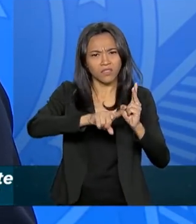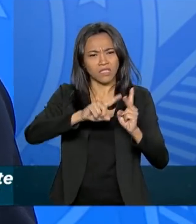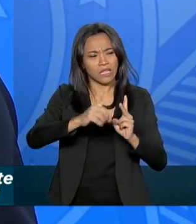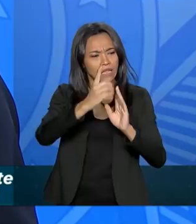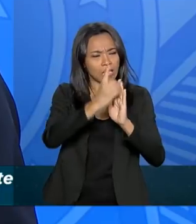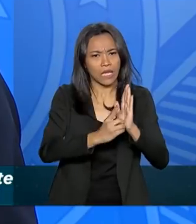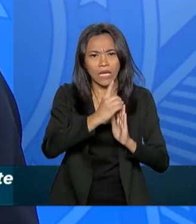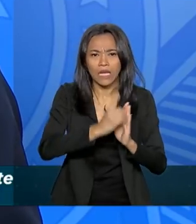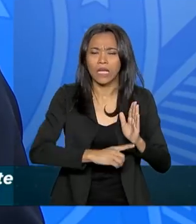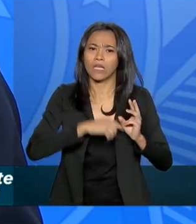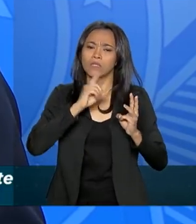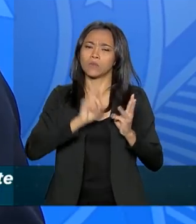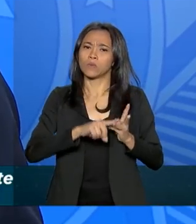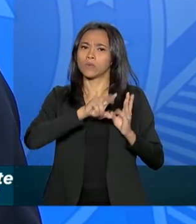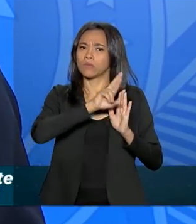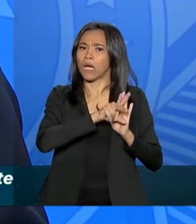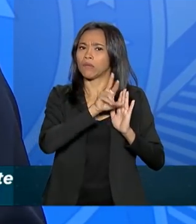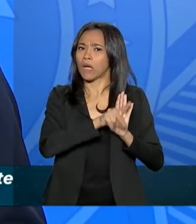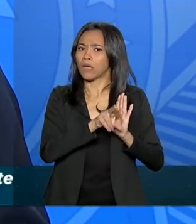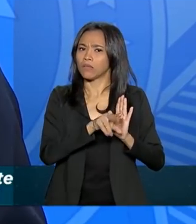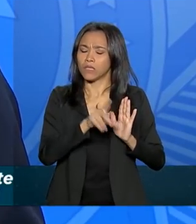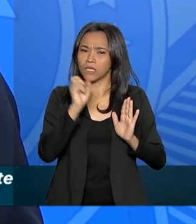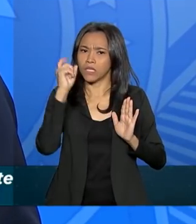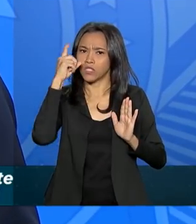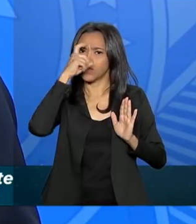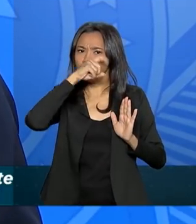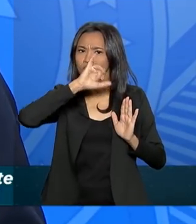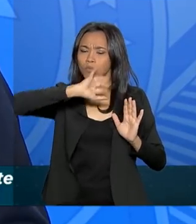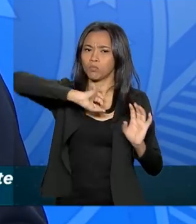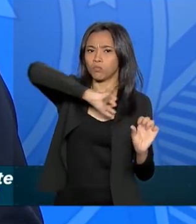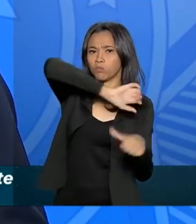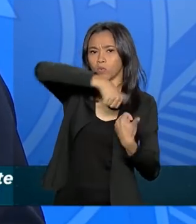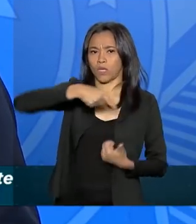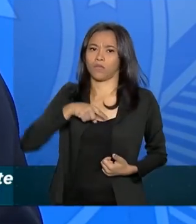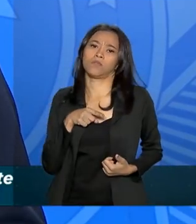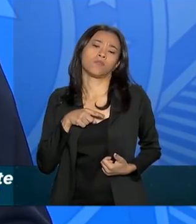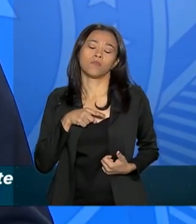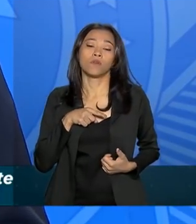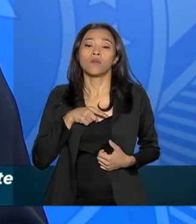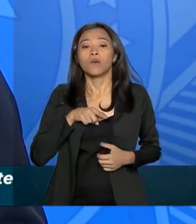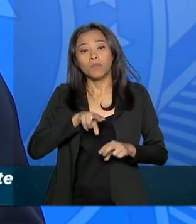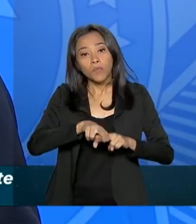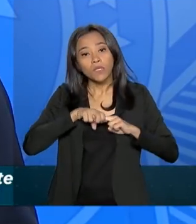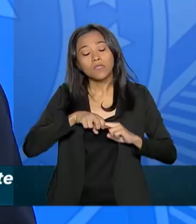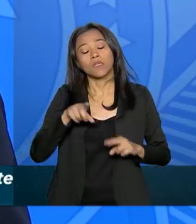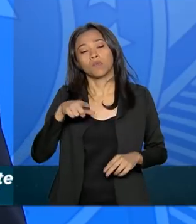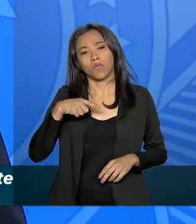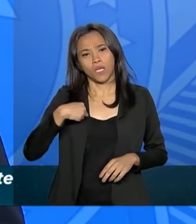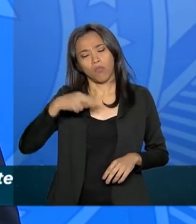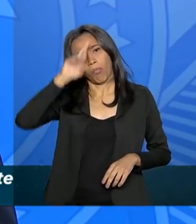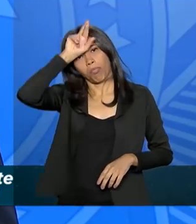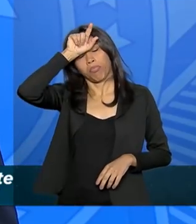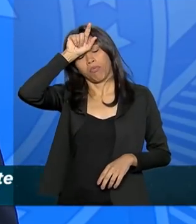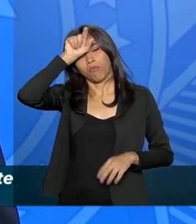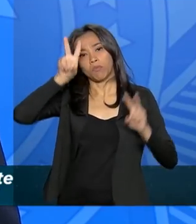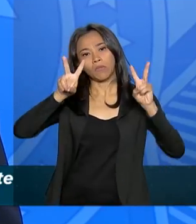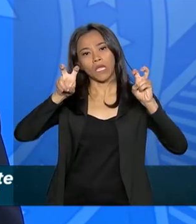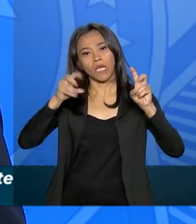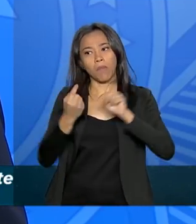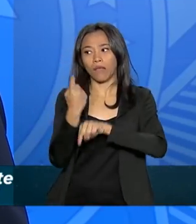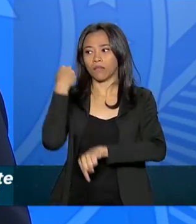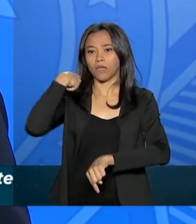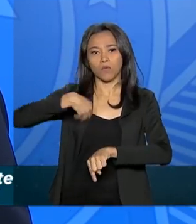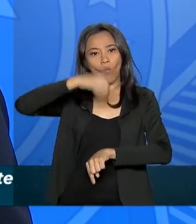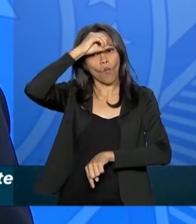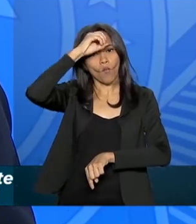conselhos, que é muito difícil você reverter tudo isso aí. Você pode ver até a questão que eu havia me enganado lá atrás. Me desculpa, eu